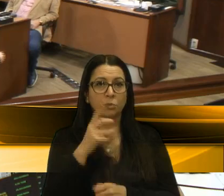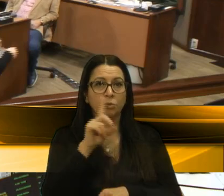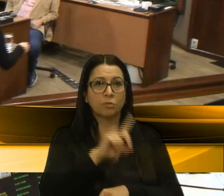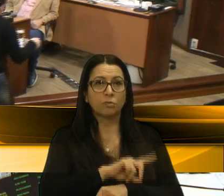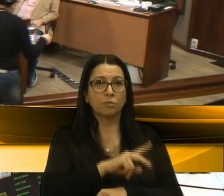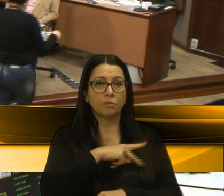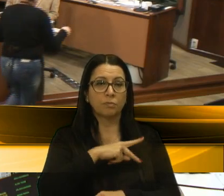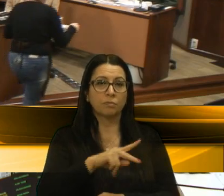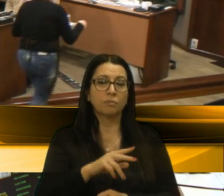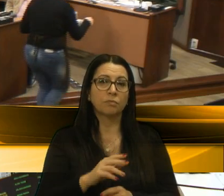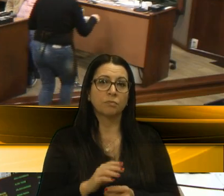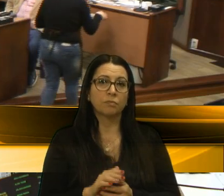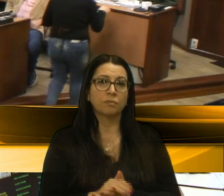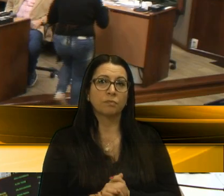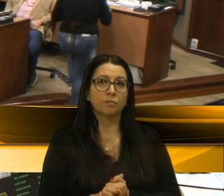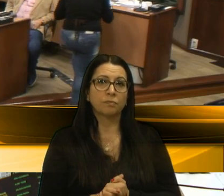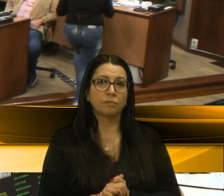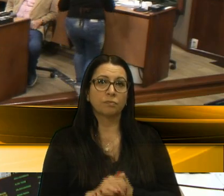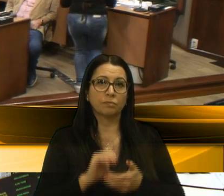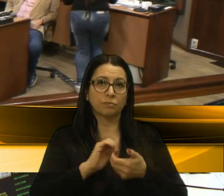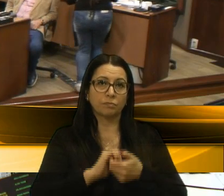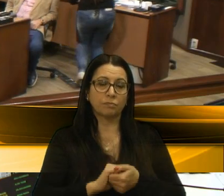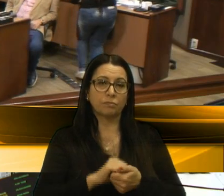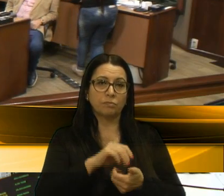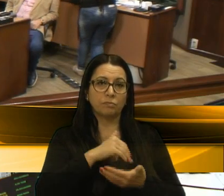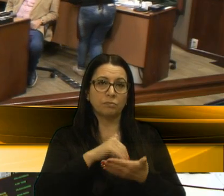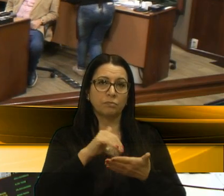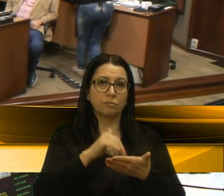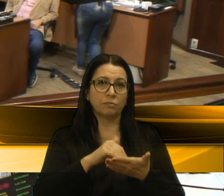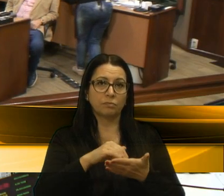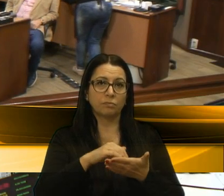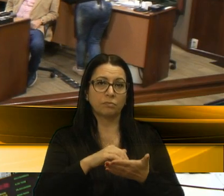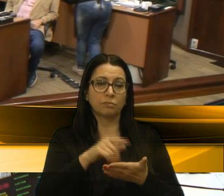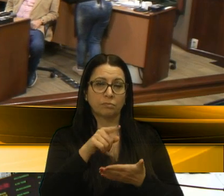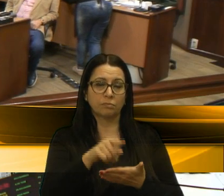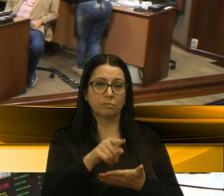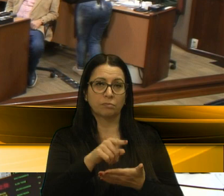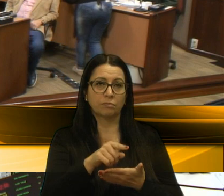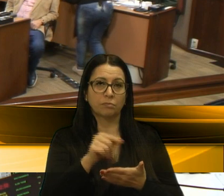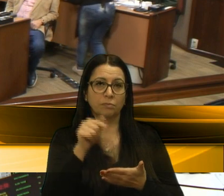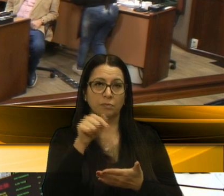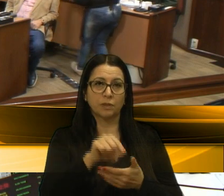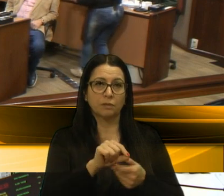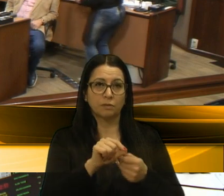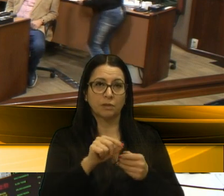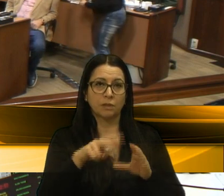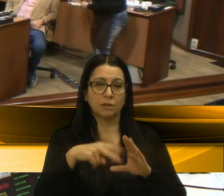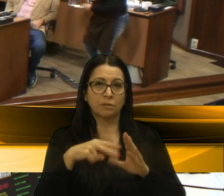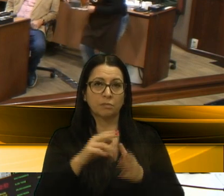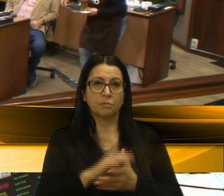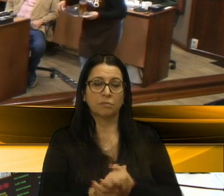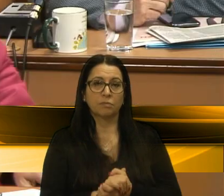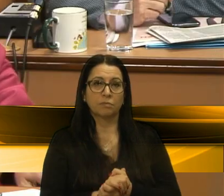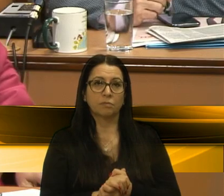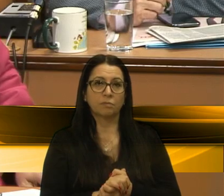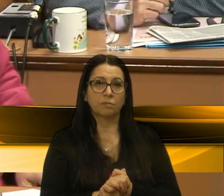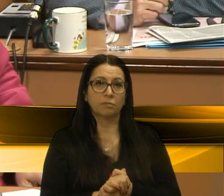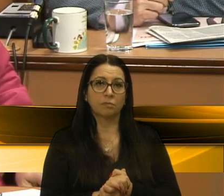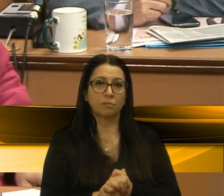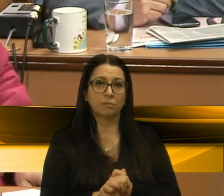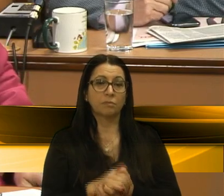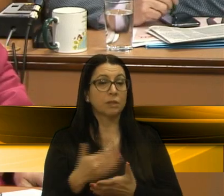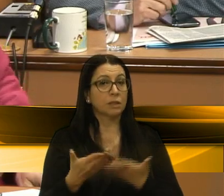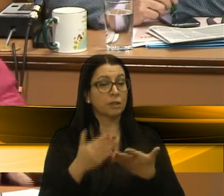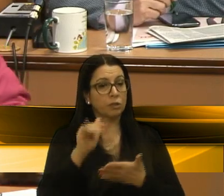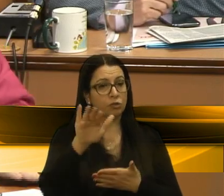Presidente, saudar aqui o secretário Ederson Cunha, que comparece a este legislativo para atender a